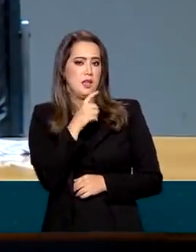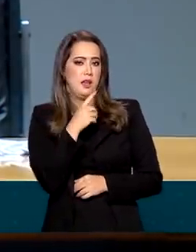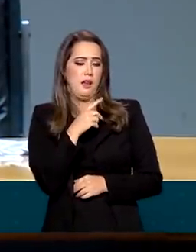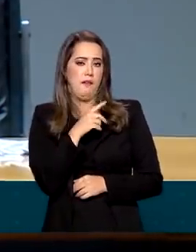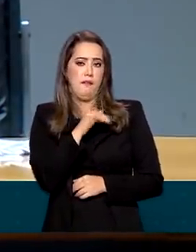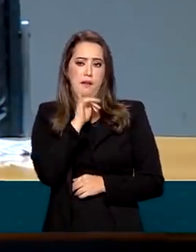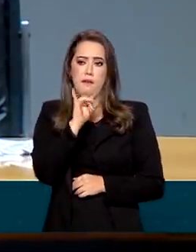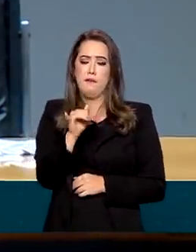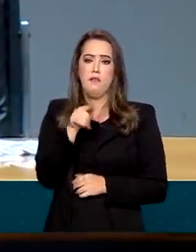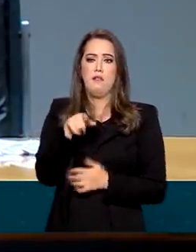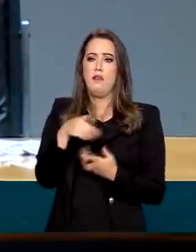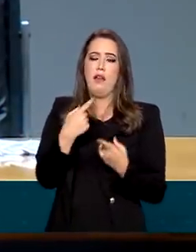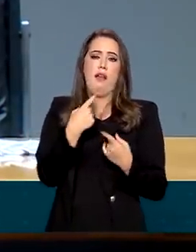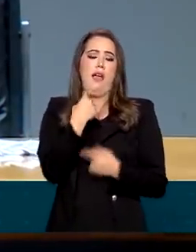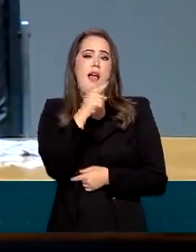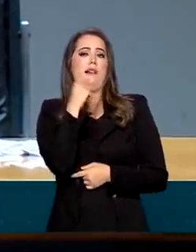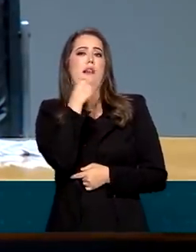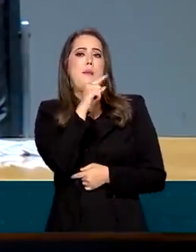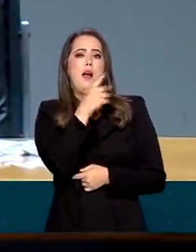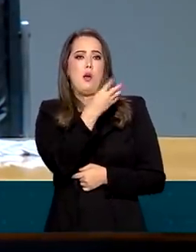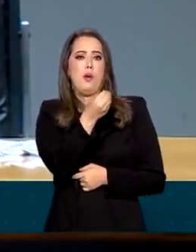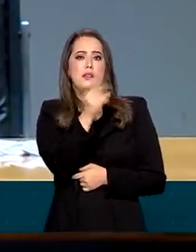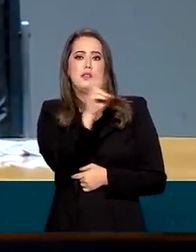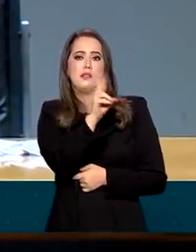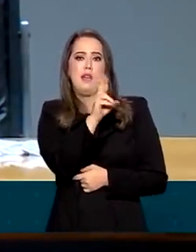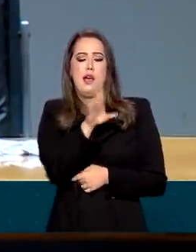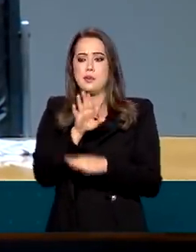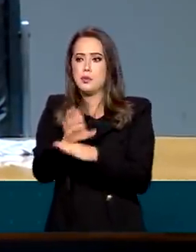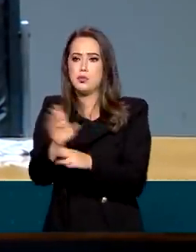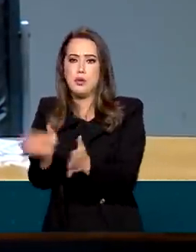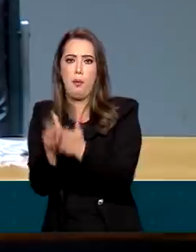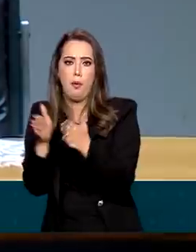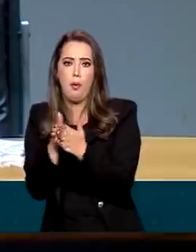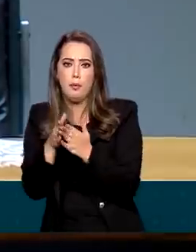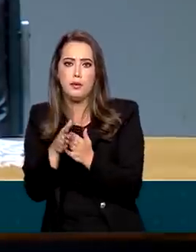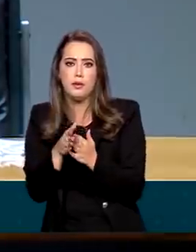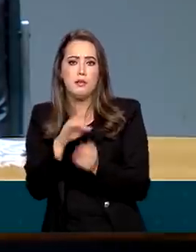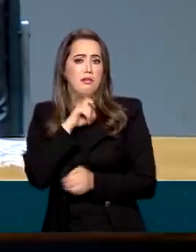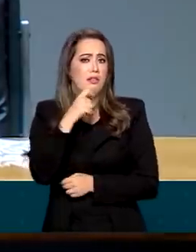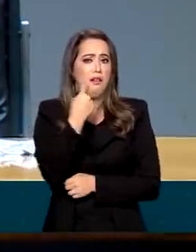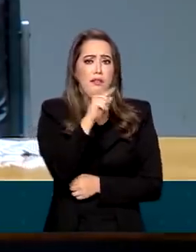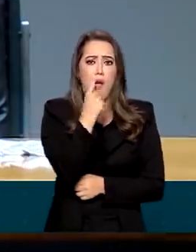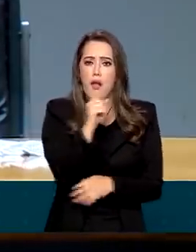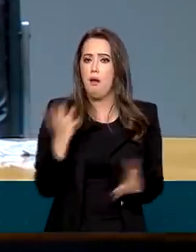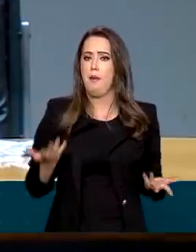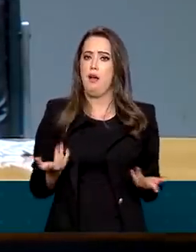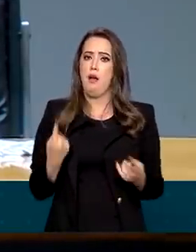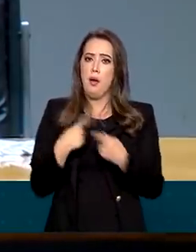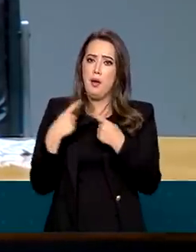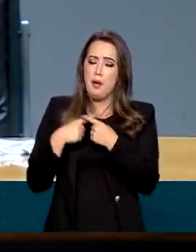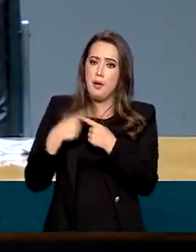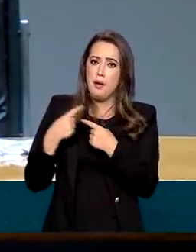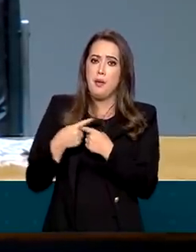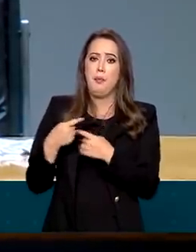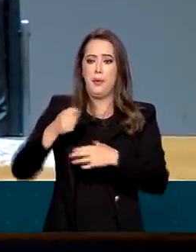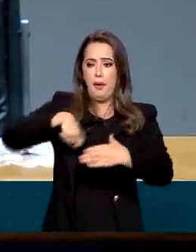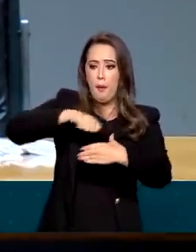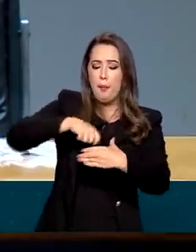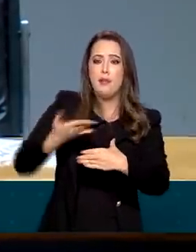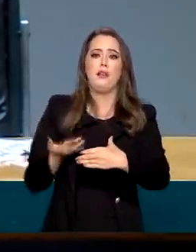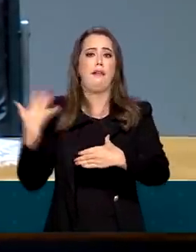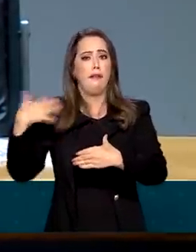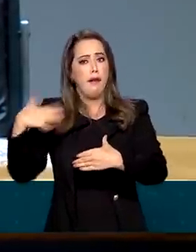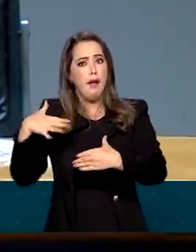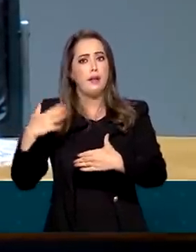reais para os mais frágeis. Subiu o preço da comida, subiu o preço do gás de cozinha. Então, a equipe